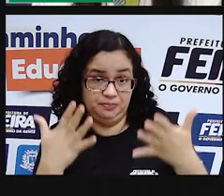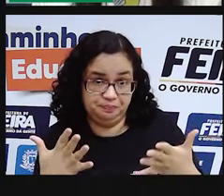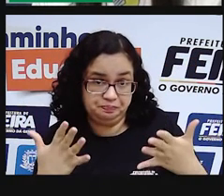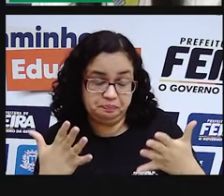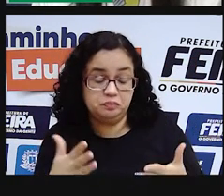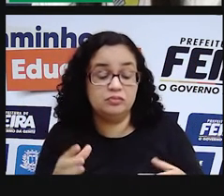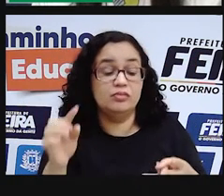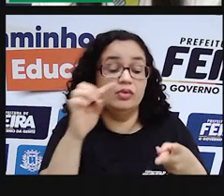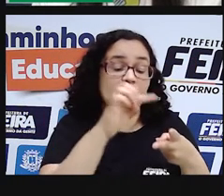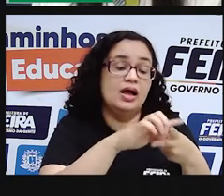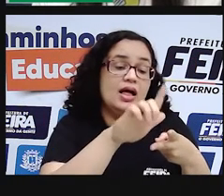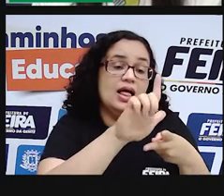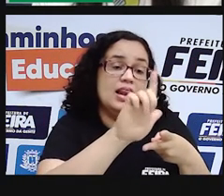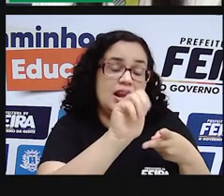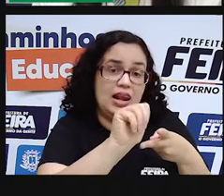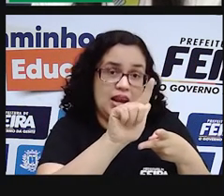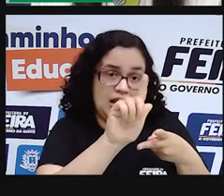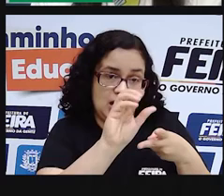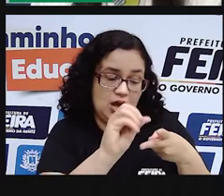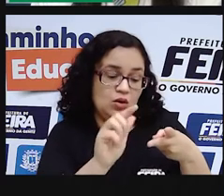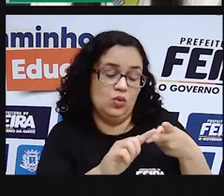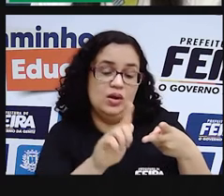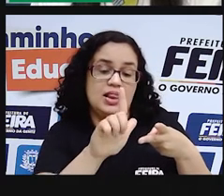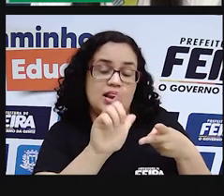Lago e lagoa, como a Pro já falou,